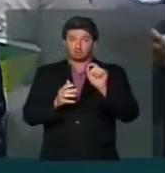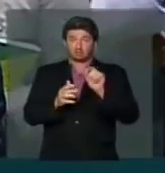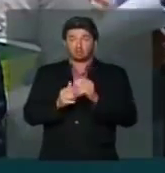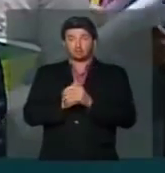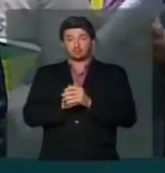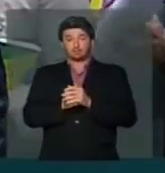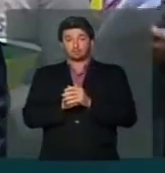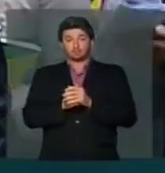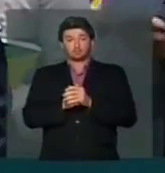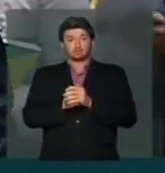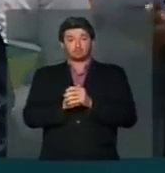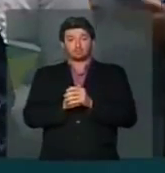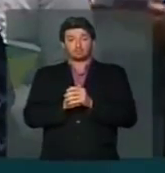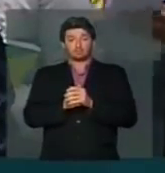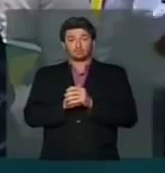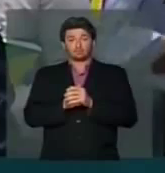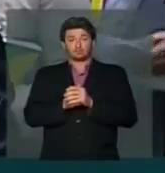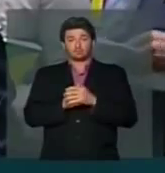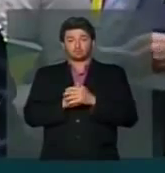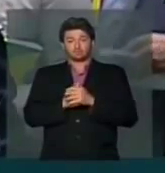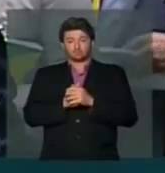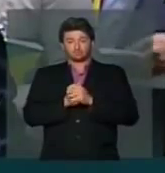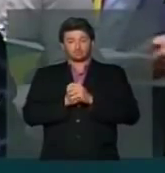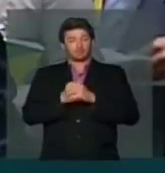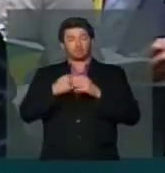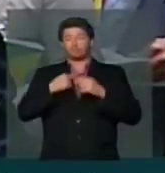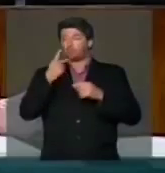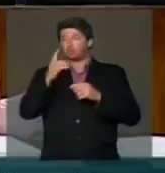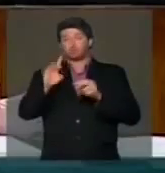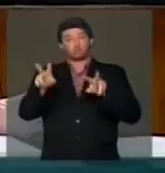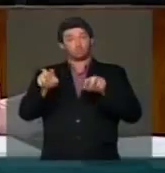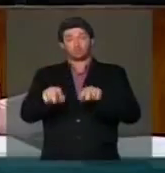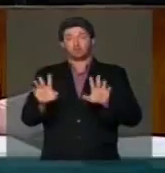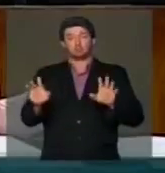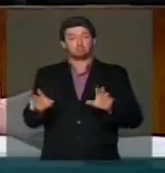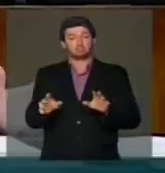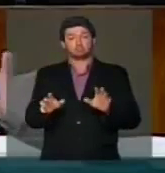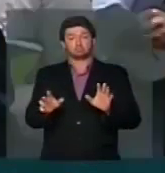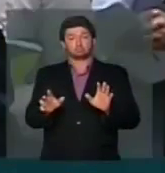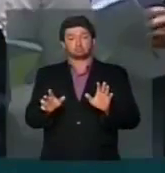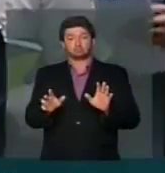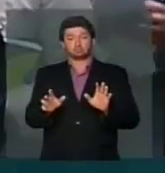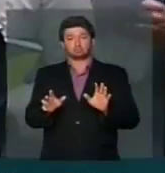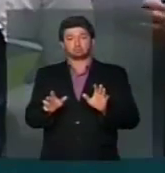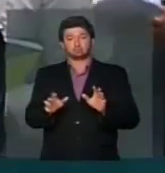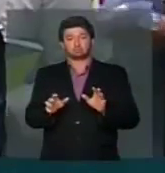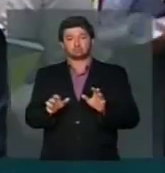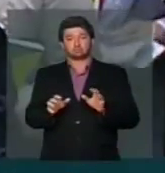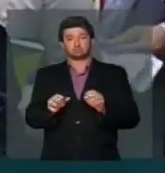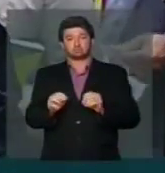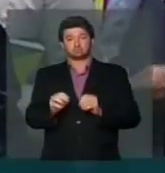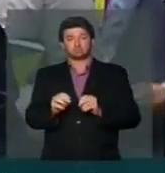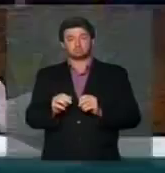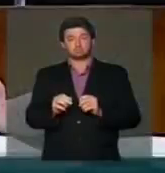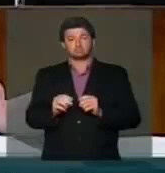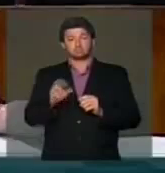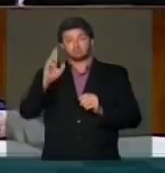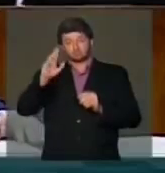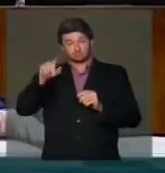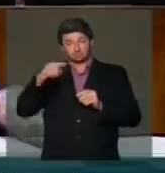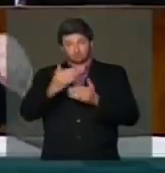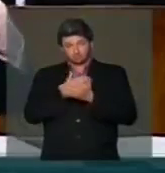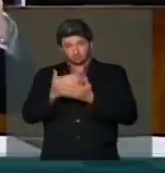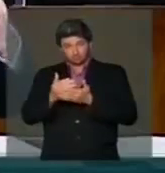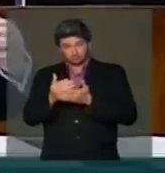procuradoria... Deputado, eu só posso aceitar a reclamação nesse momento se for sobre a matéria. Mas o presidente, Se não é sobre a matéria, vossa excelência após nós